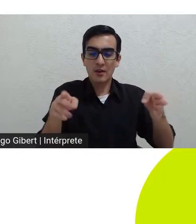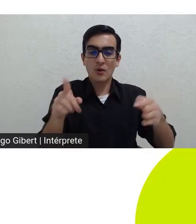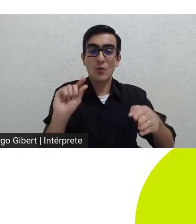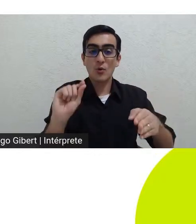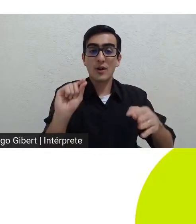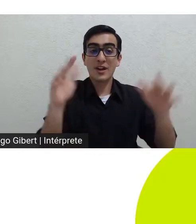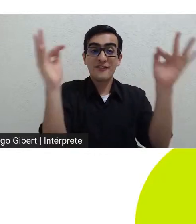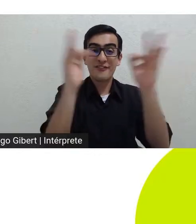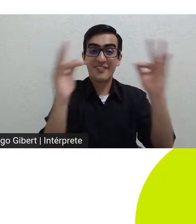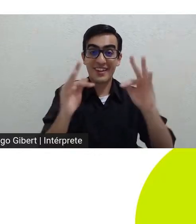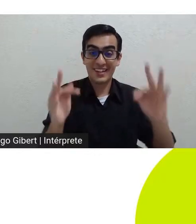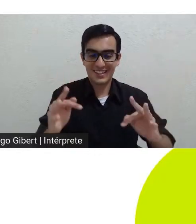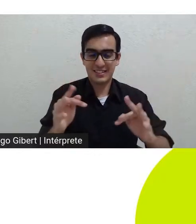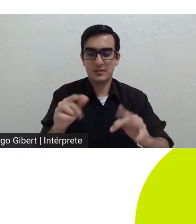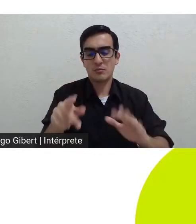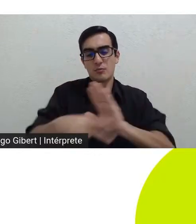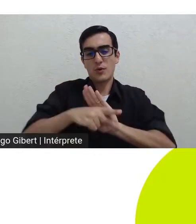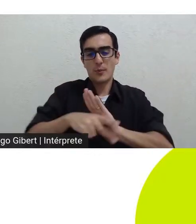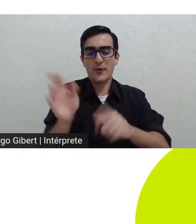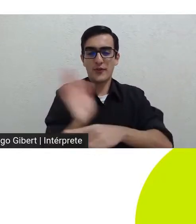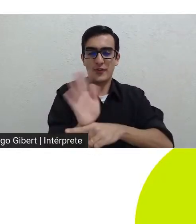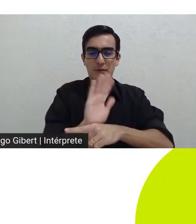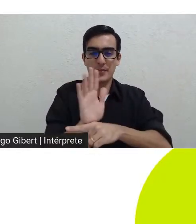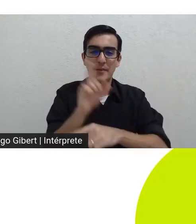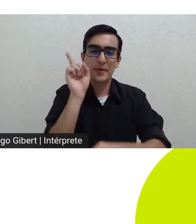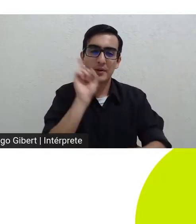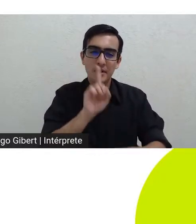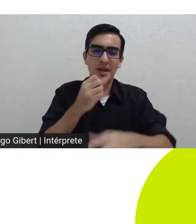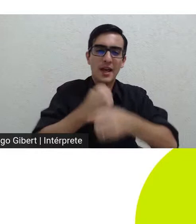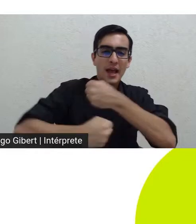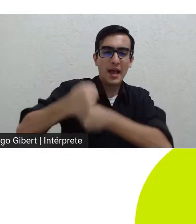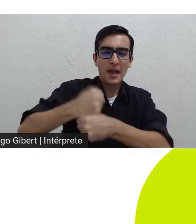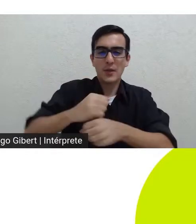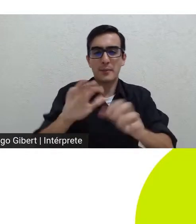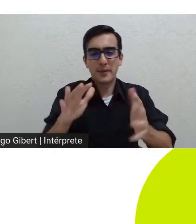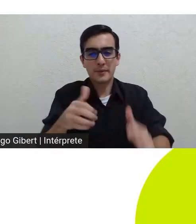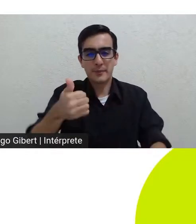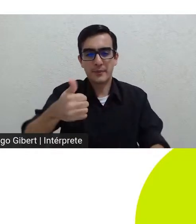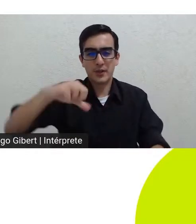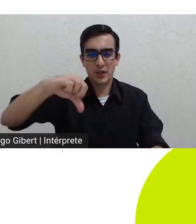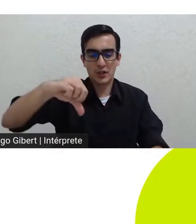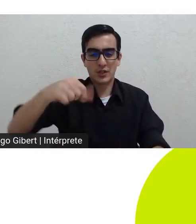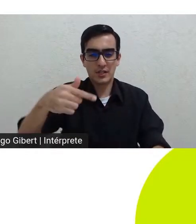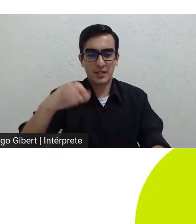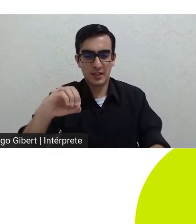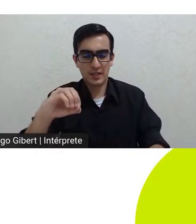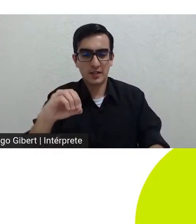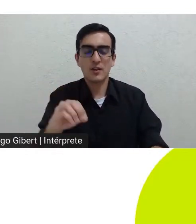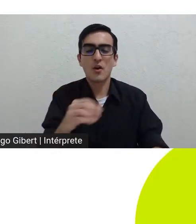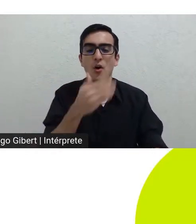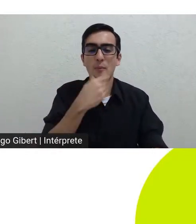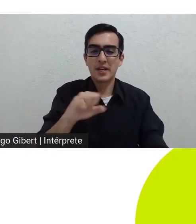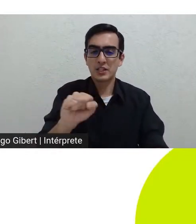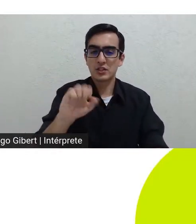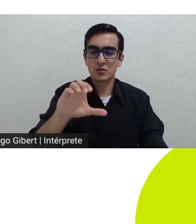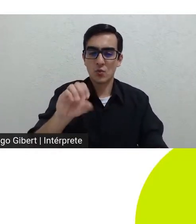década de 70 quando eu penso nos grandes realizadores como Coppola Martin Scorsese